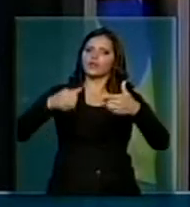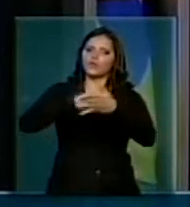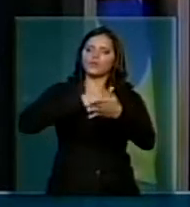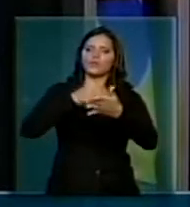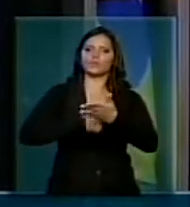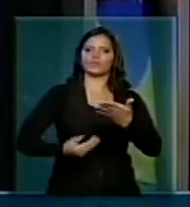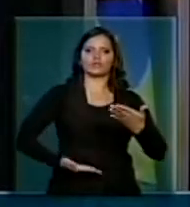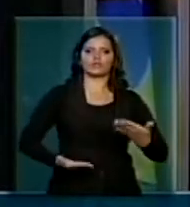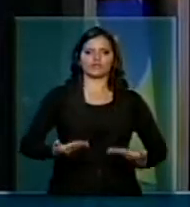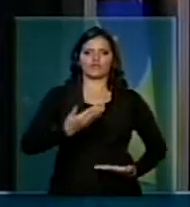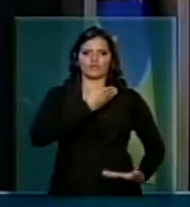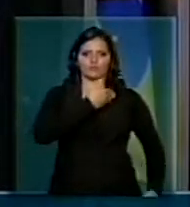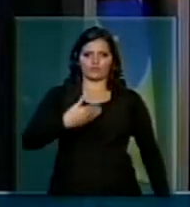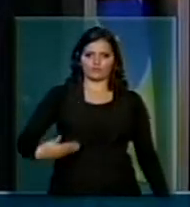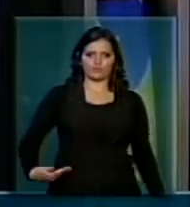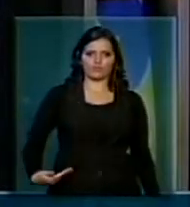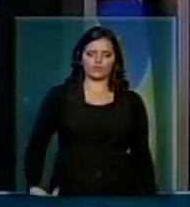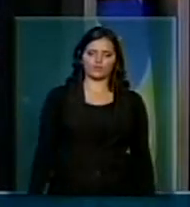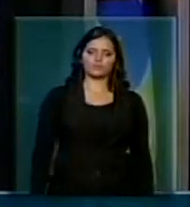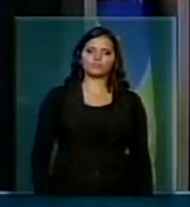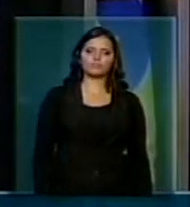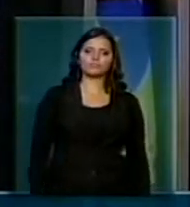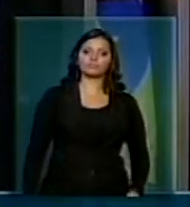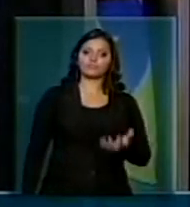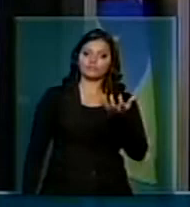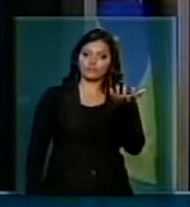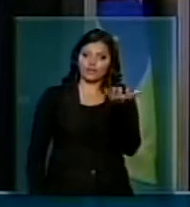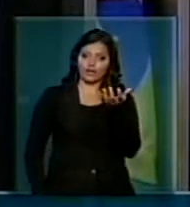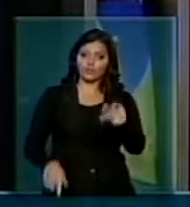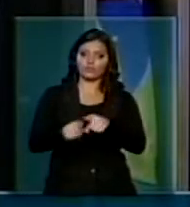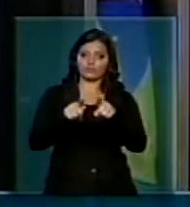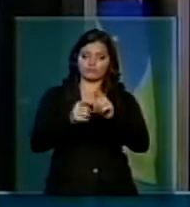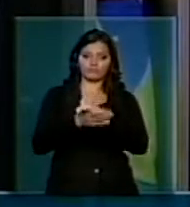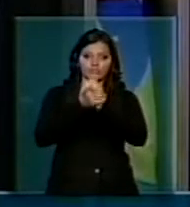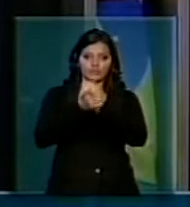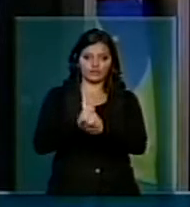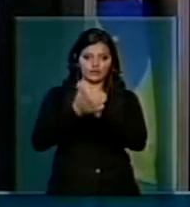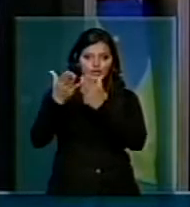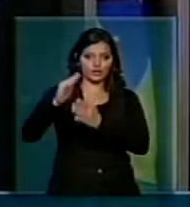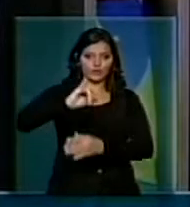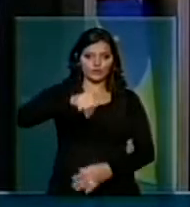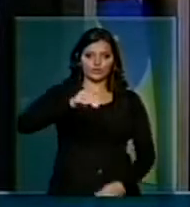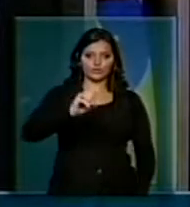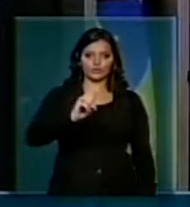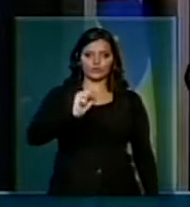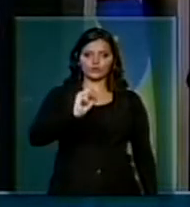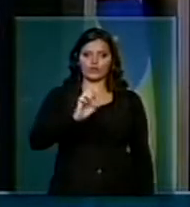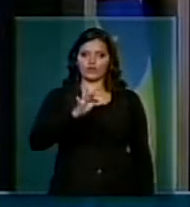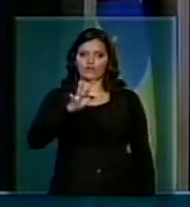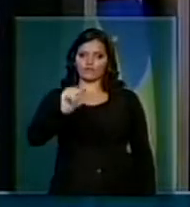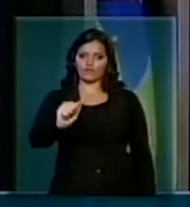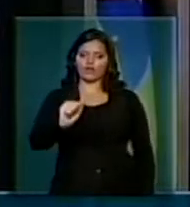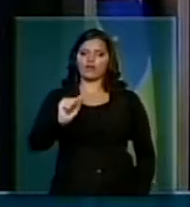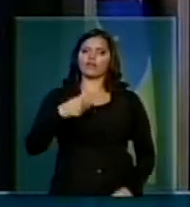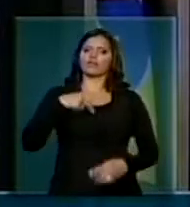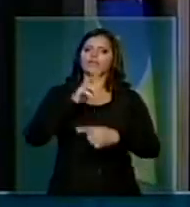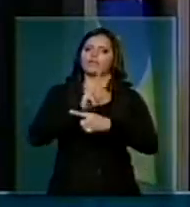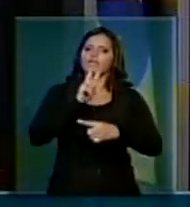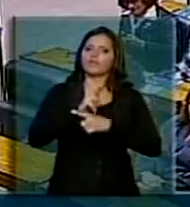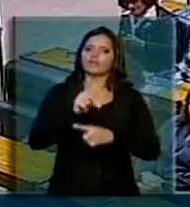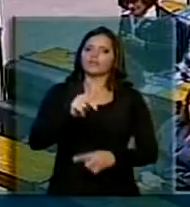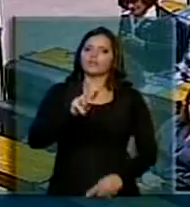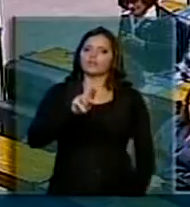servidores públicos. Quero também cumprimentar José Fabrito, da Frente da Defesa da Previdência,